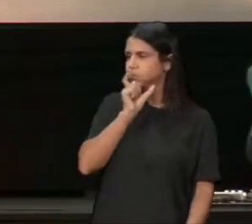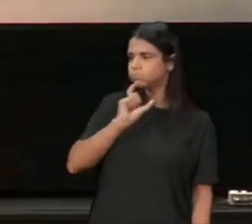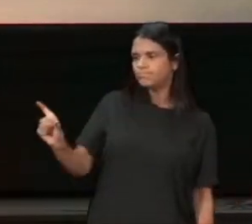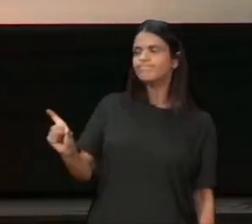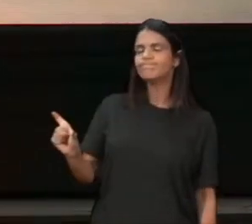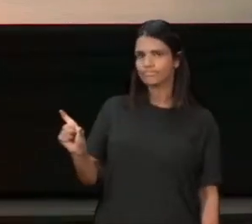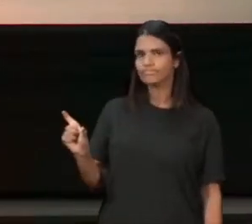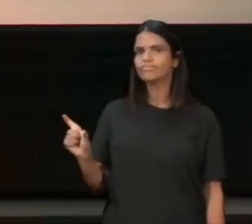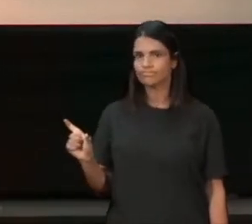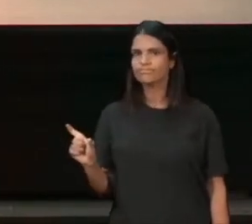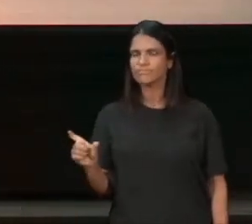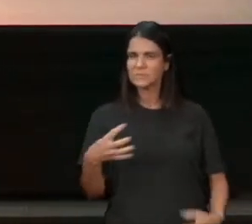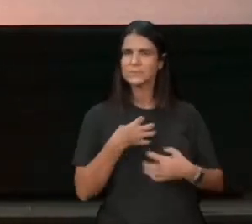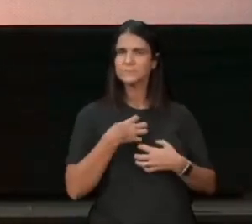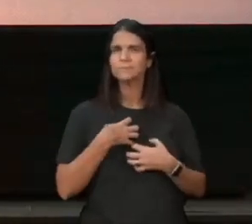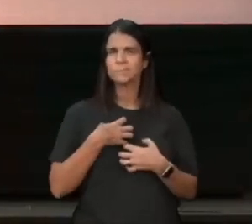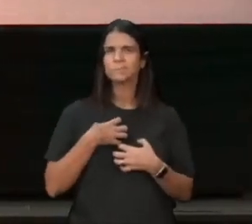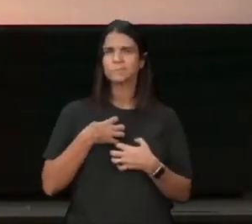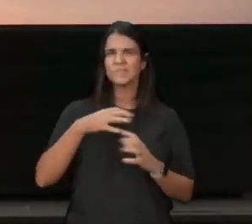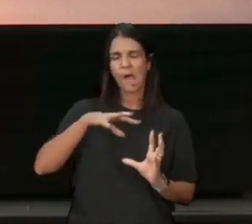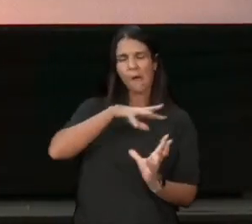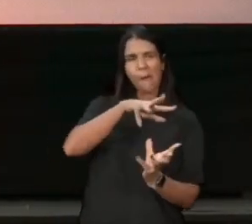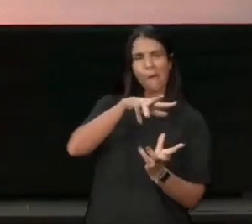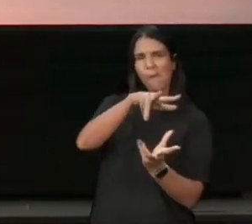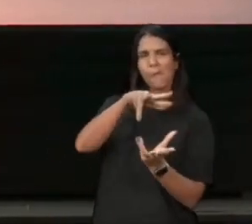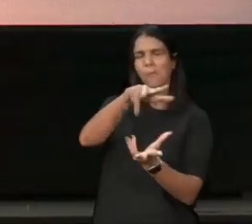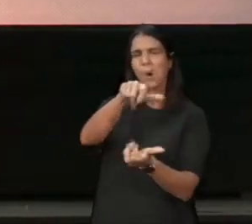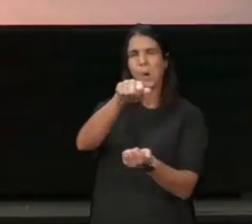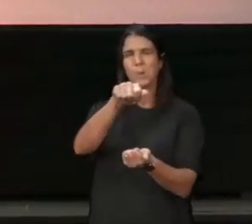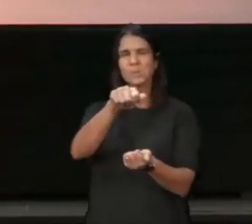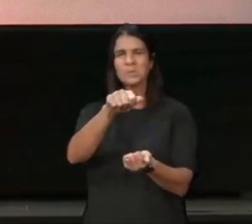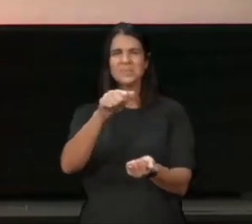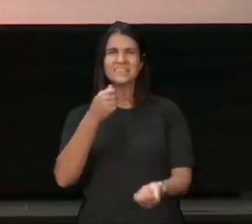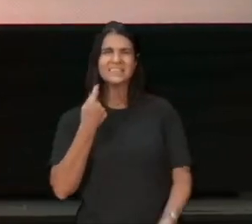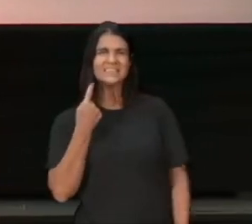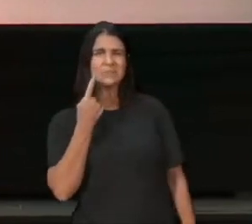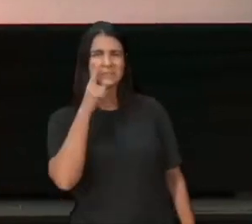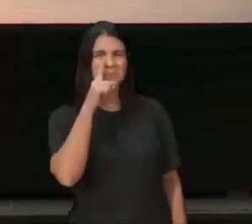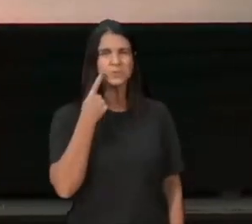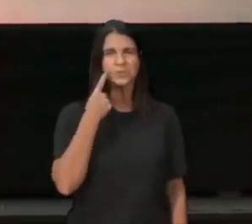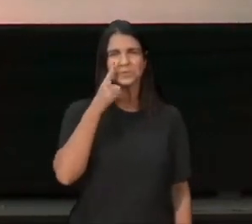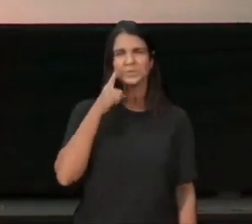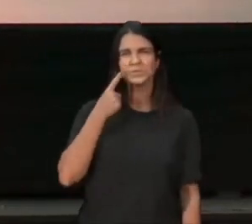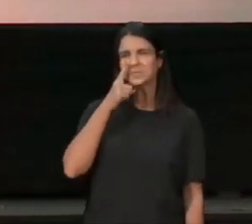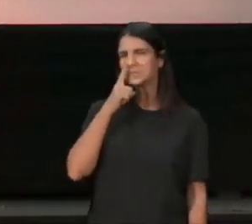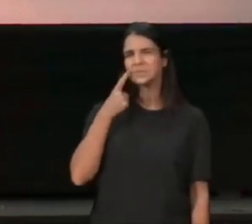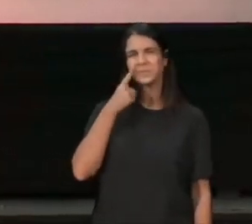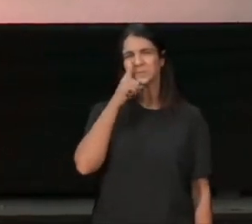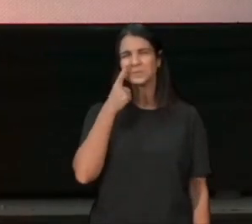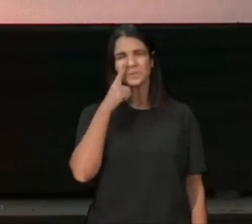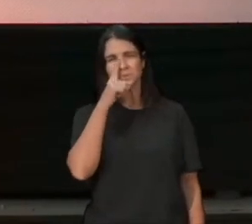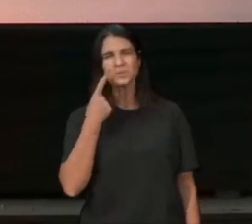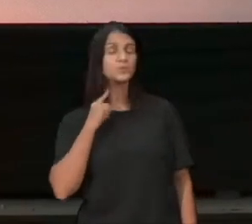quantas vezes, esse mundo sujo, coloca diante dos meus olhos, coisas, que atrapalham a minha